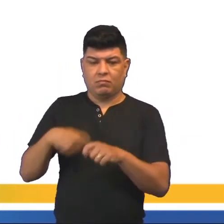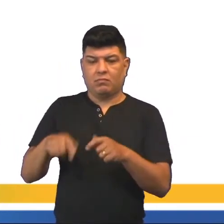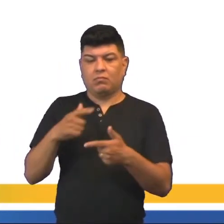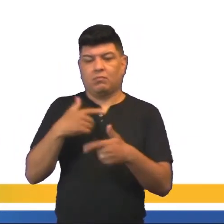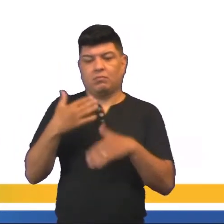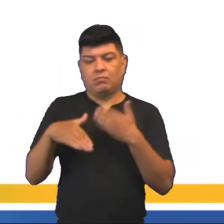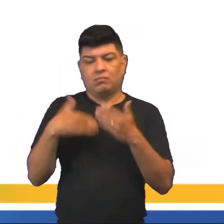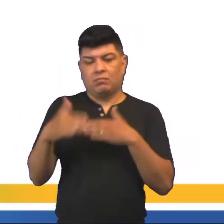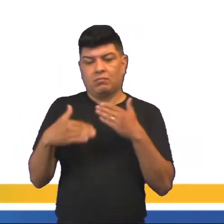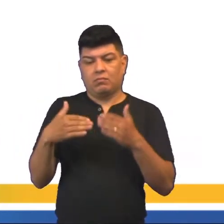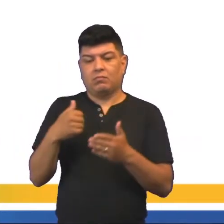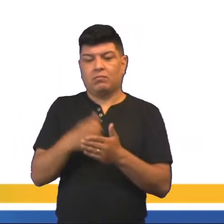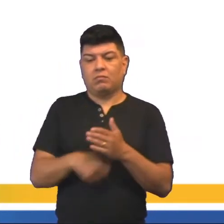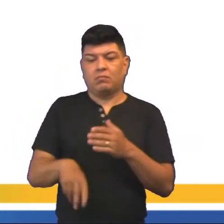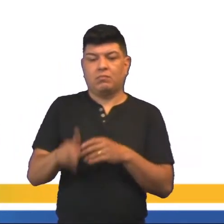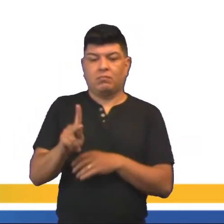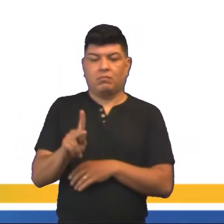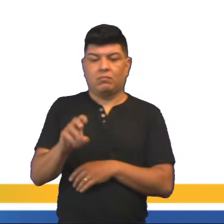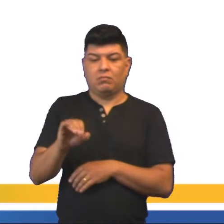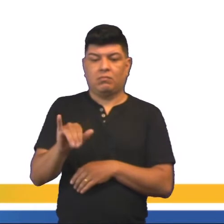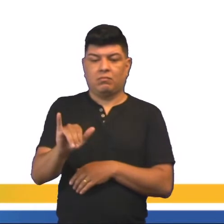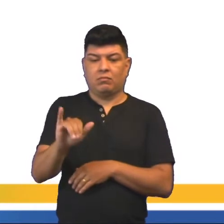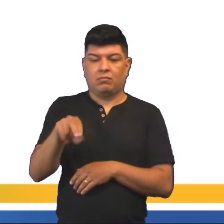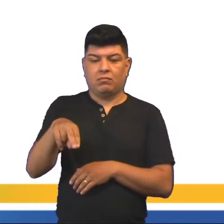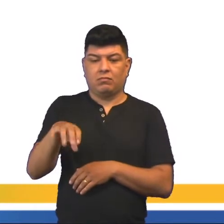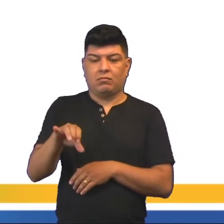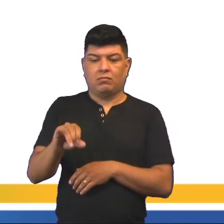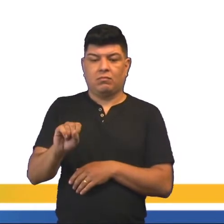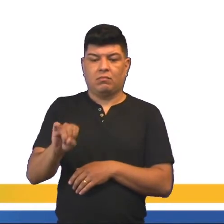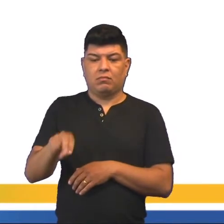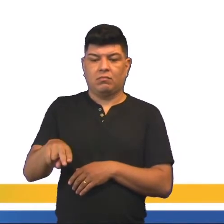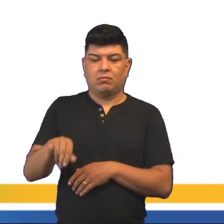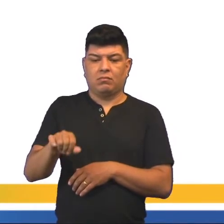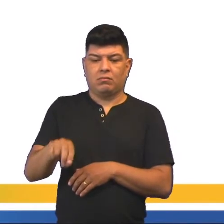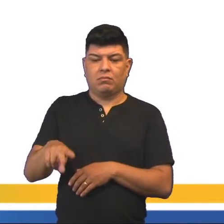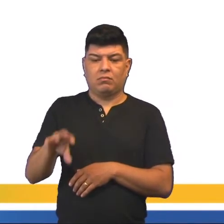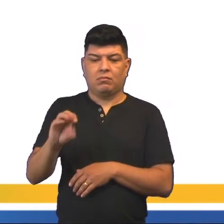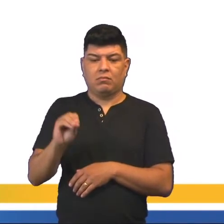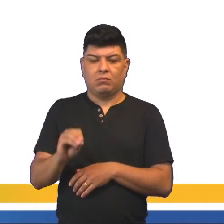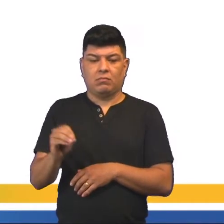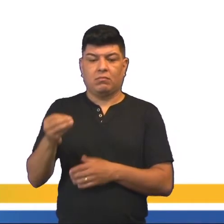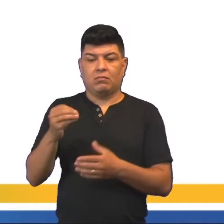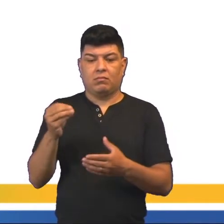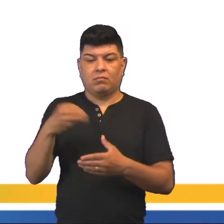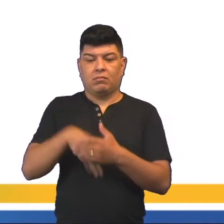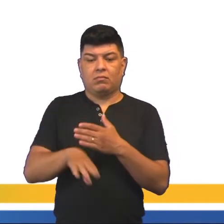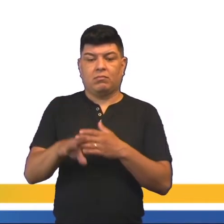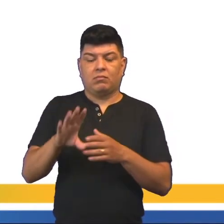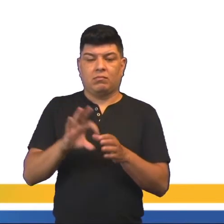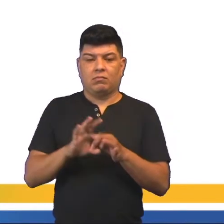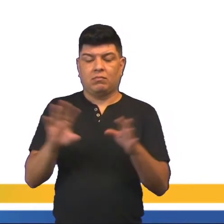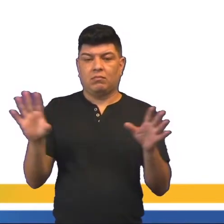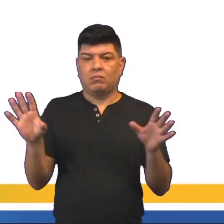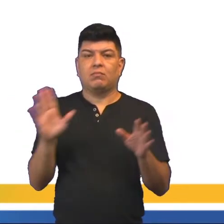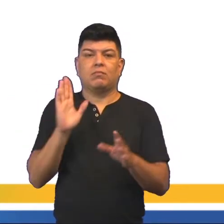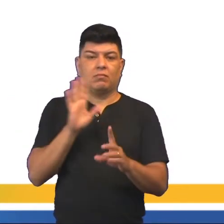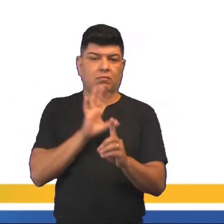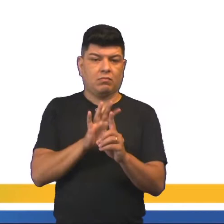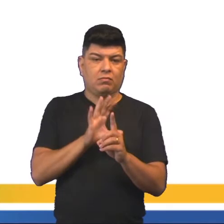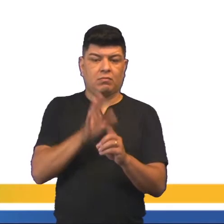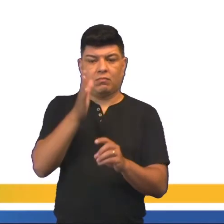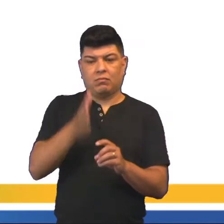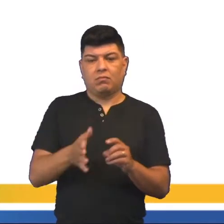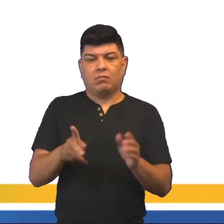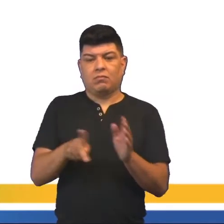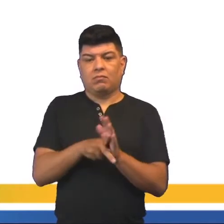desenvolvimento e consolidação do keynesianismo e a implementação de medidas neoliberais. Essas são já influências